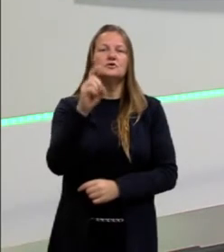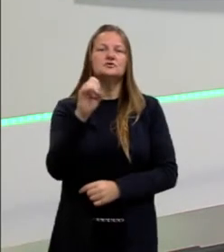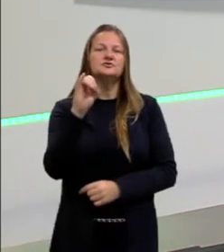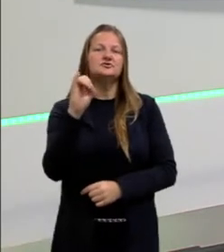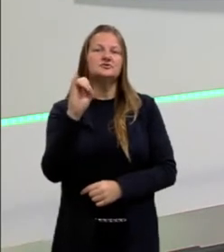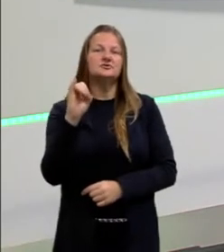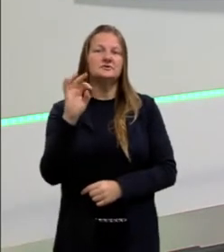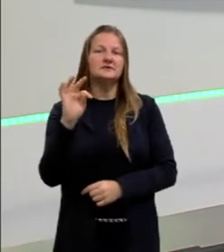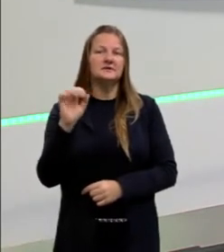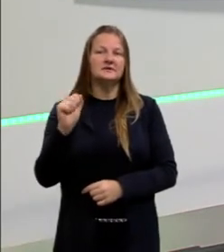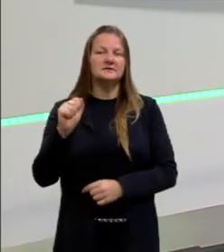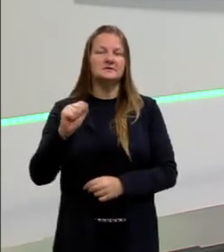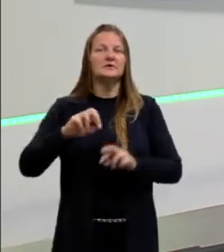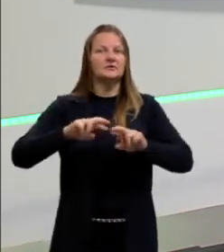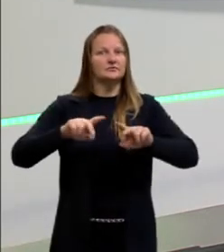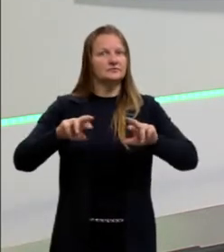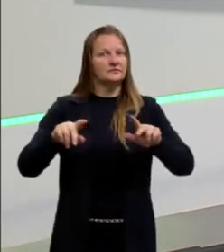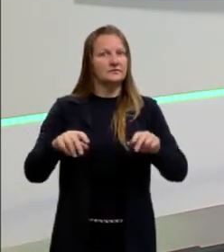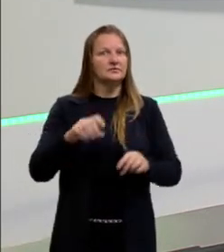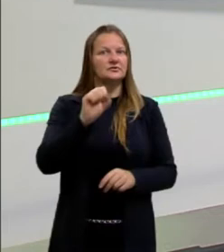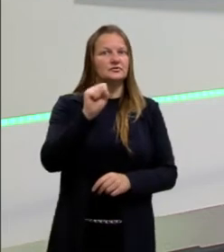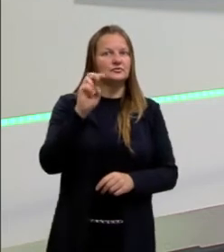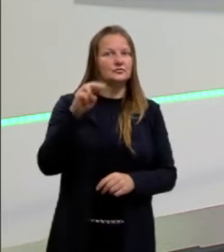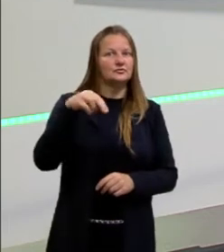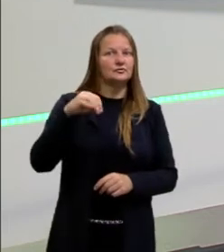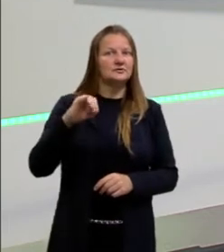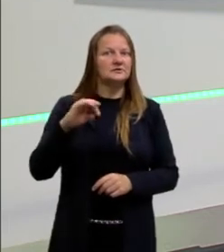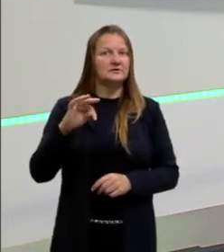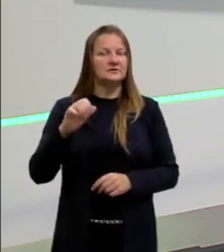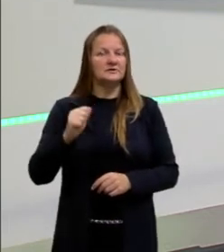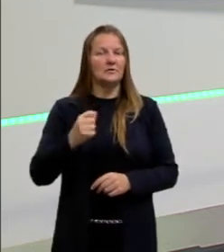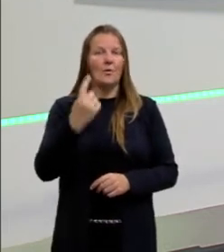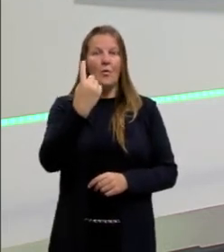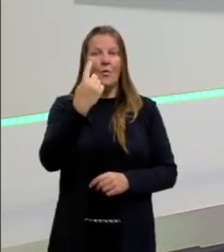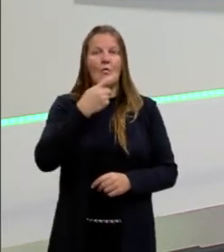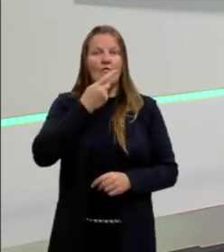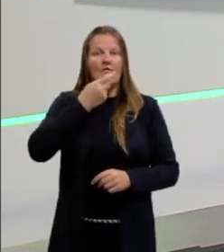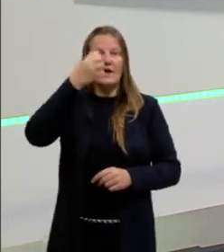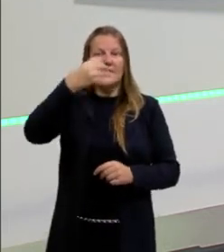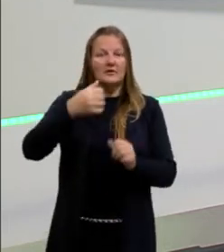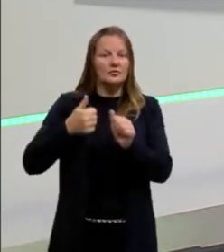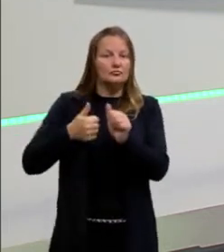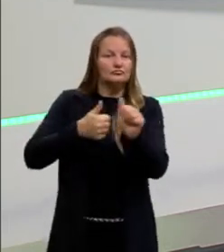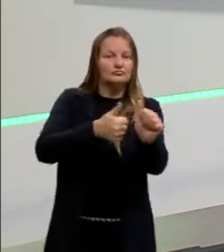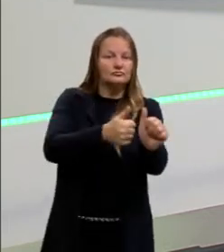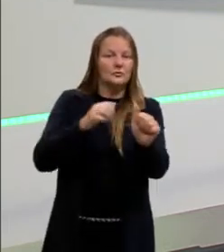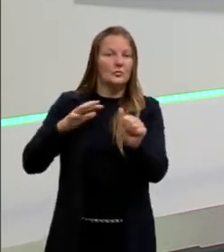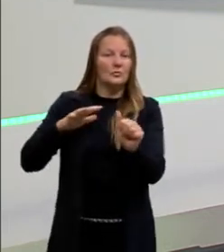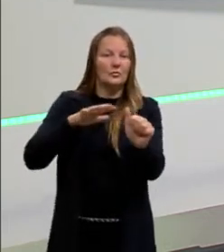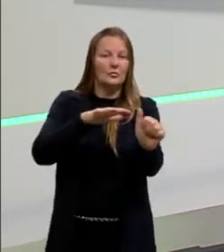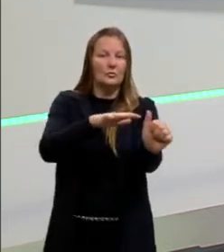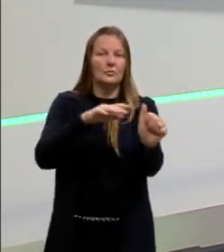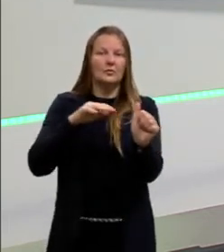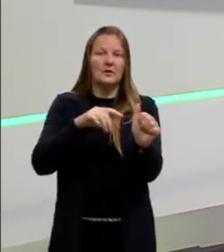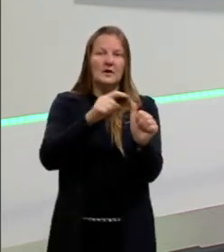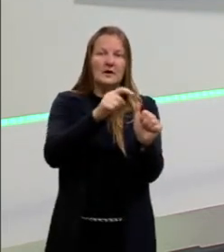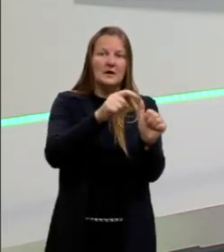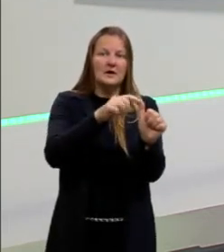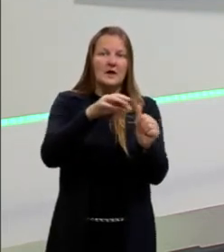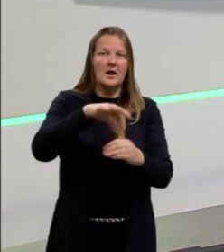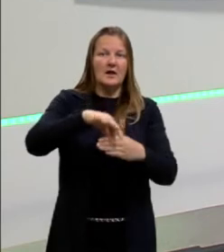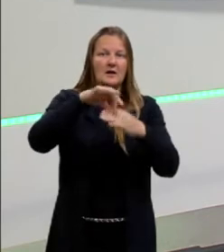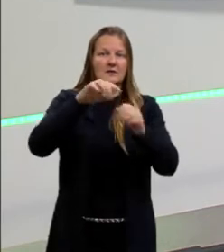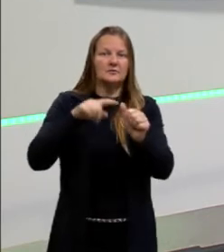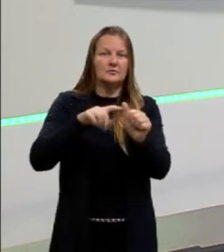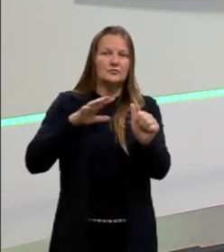e os sunitas, né, os xiítas, então, eles vão seguir o que uma pessoa fala, então, o ayatolá vai falar, aquilo que ele relacionar vai